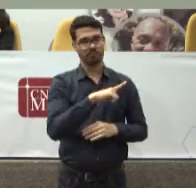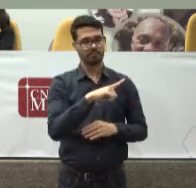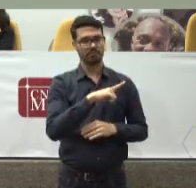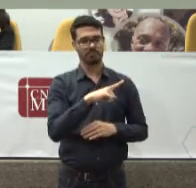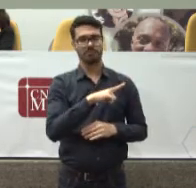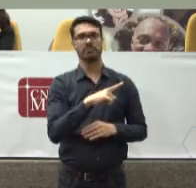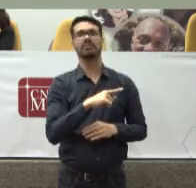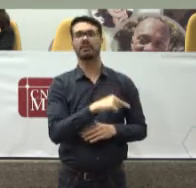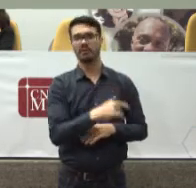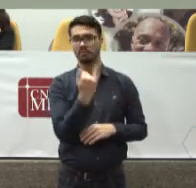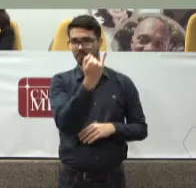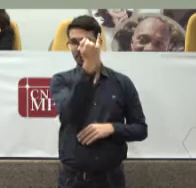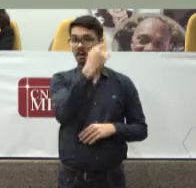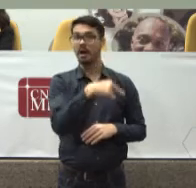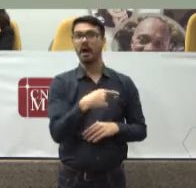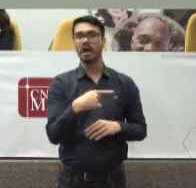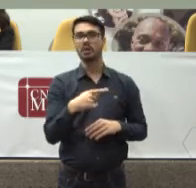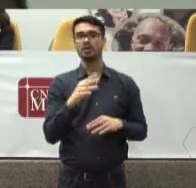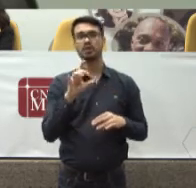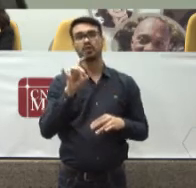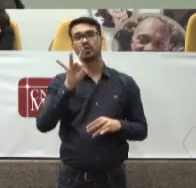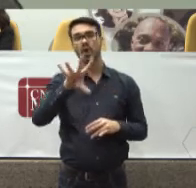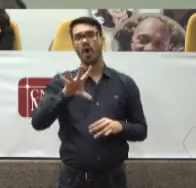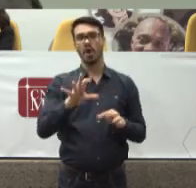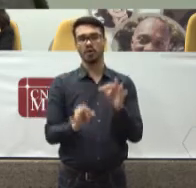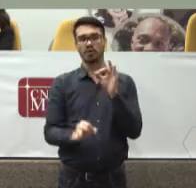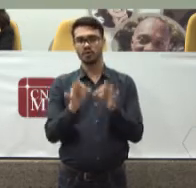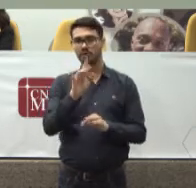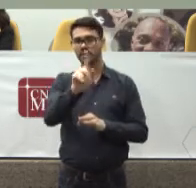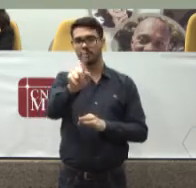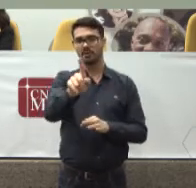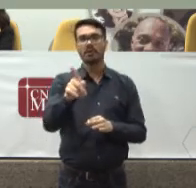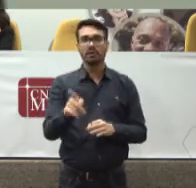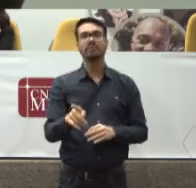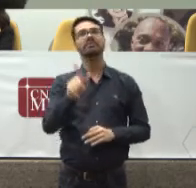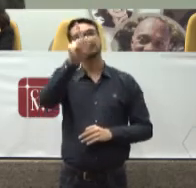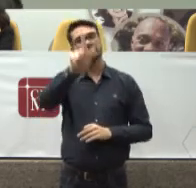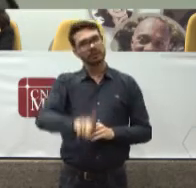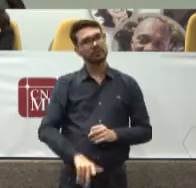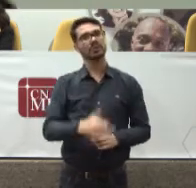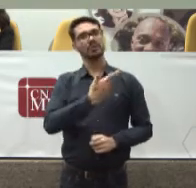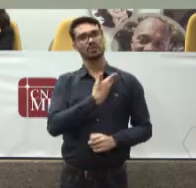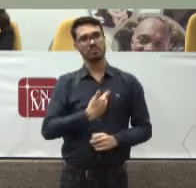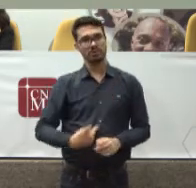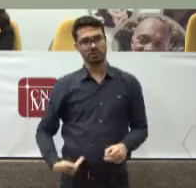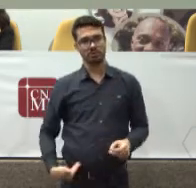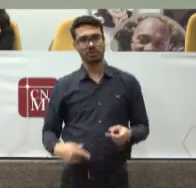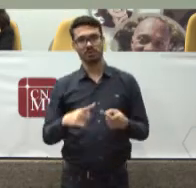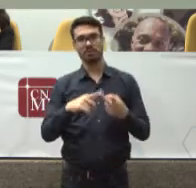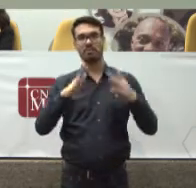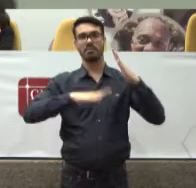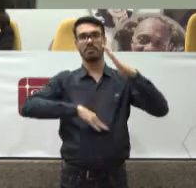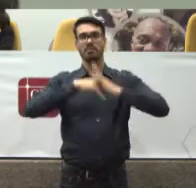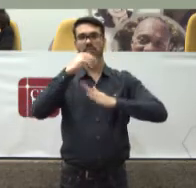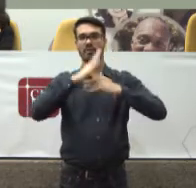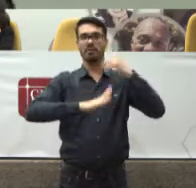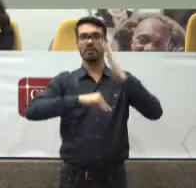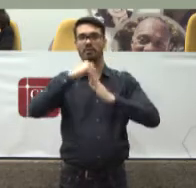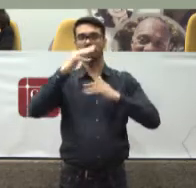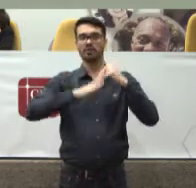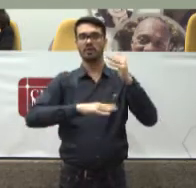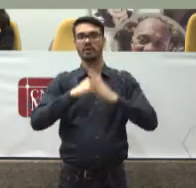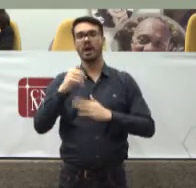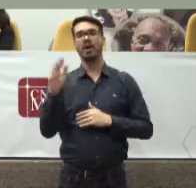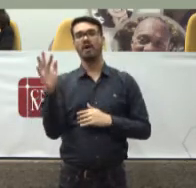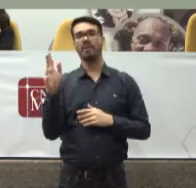Não só Os magistrados Mas gestores públicos Profissionais da academia Membro do